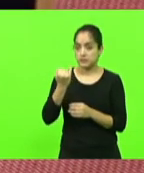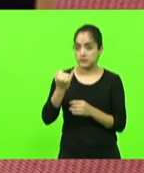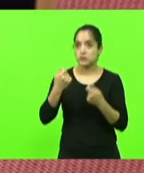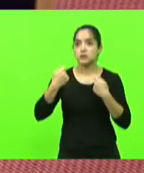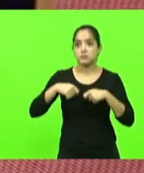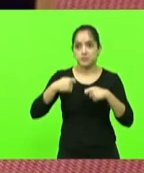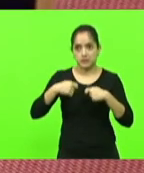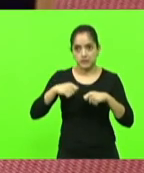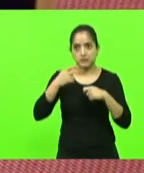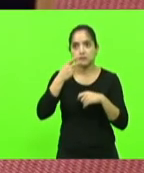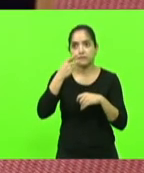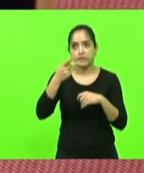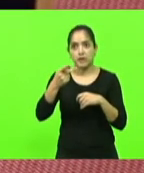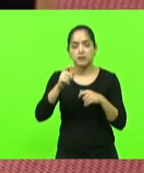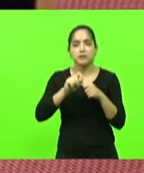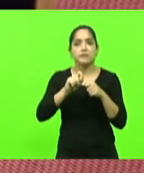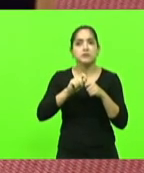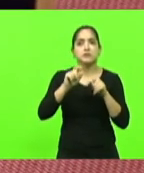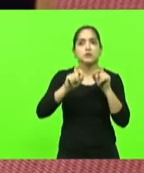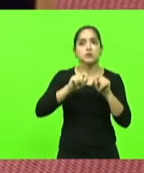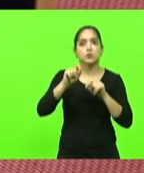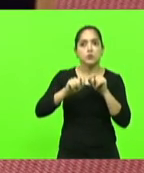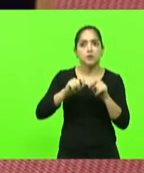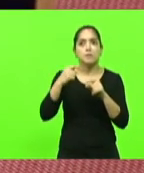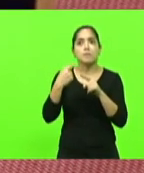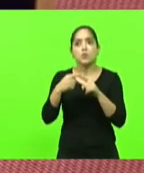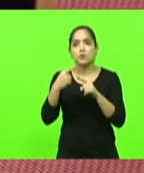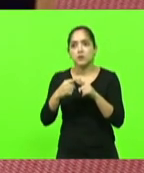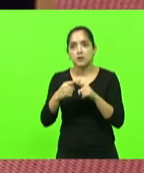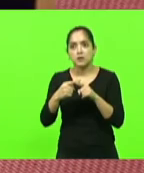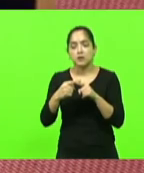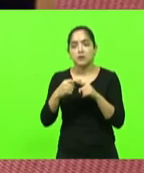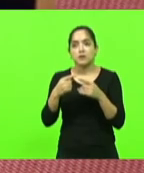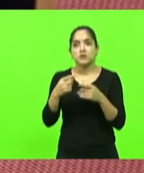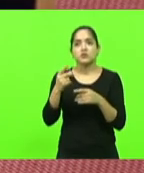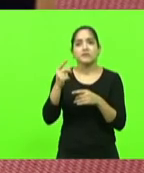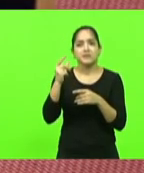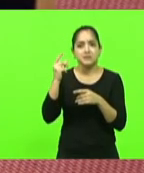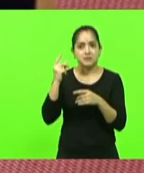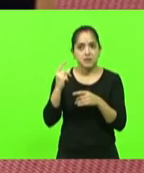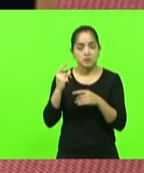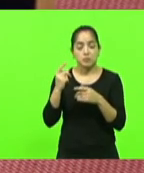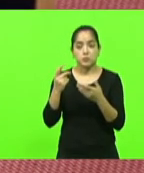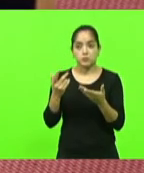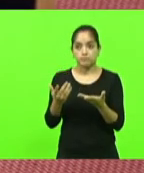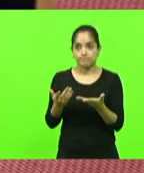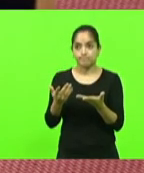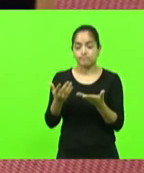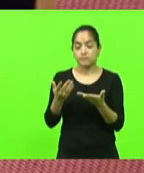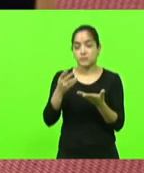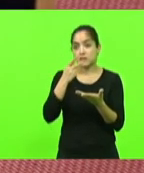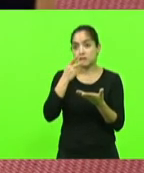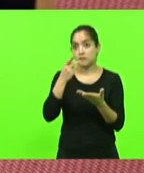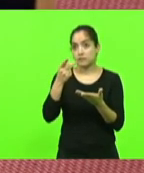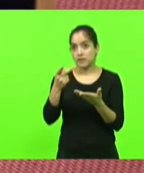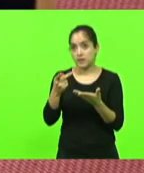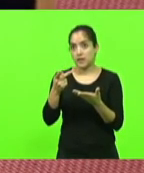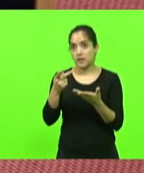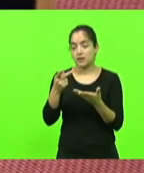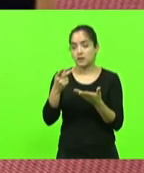o que está sendo feito por que não está sendo feito porque faz muito tempo que não está e só quero dizer pode pegar